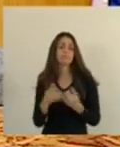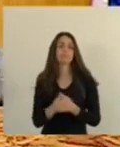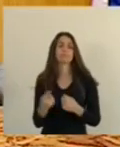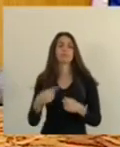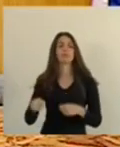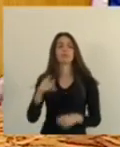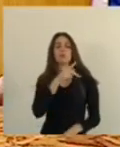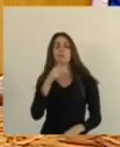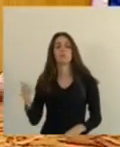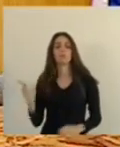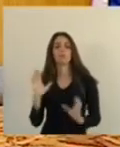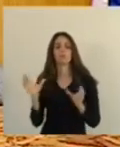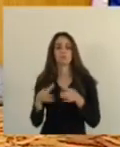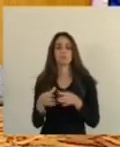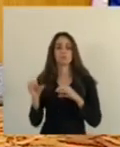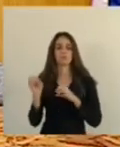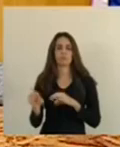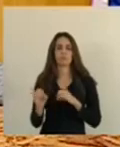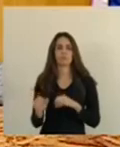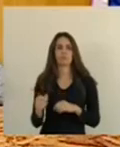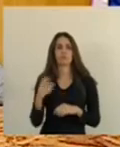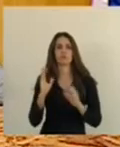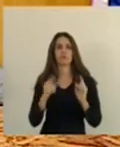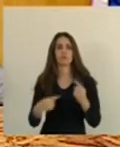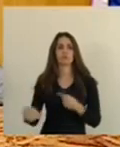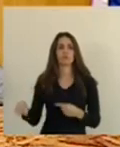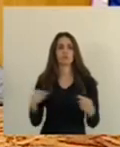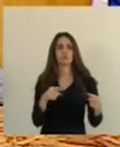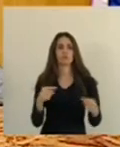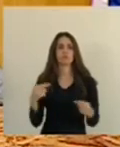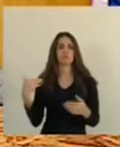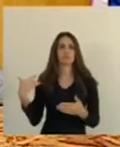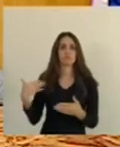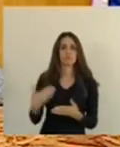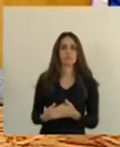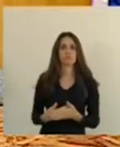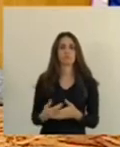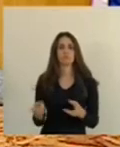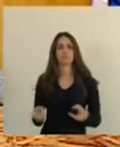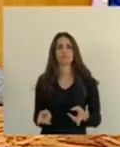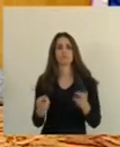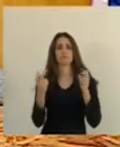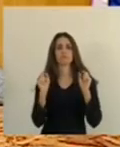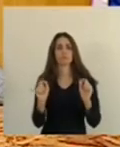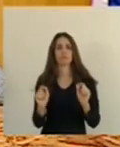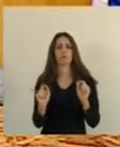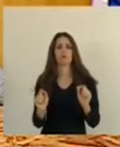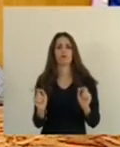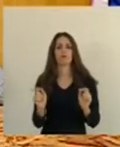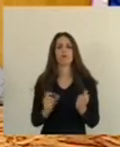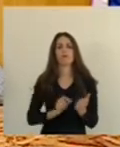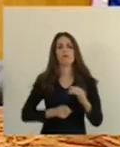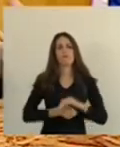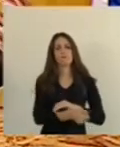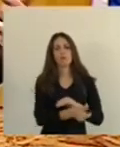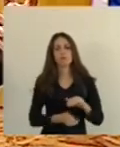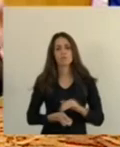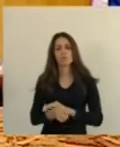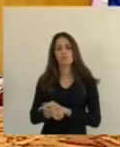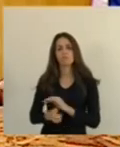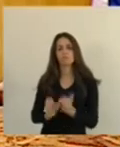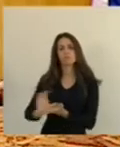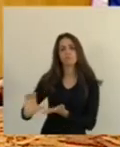presidente da Comissão da Educação, nós temos discutido isso muito e temos visto claramente os investimentos do Estado. Isso,